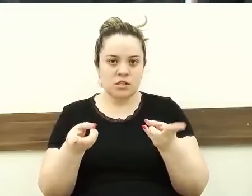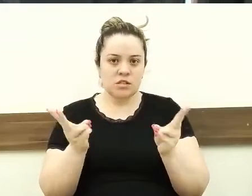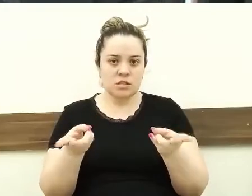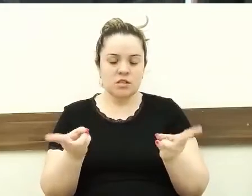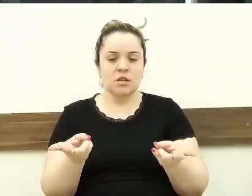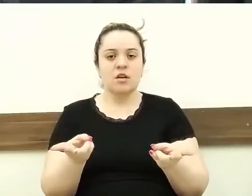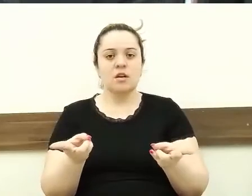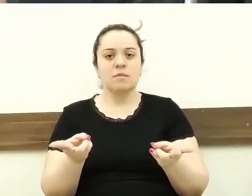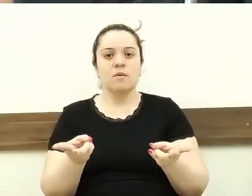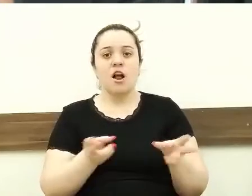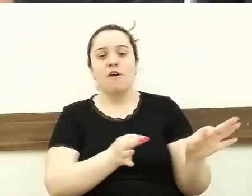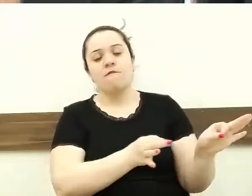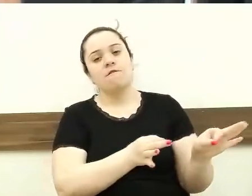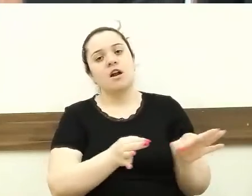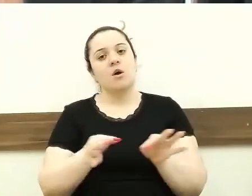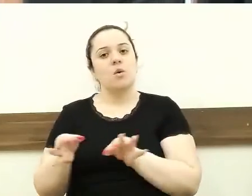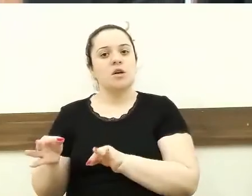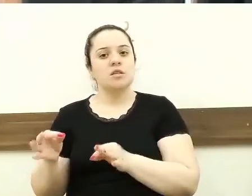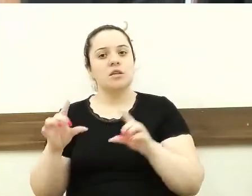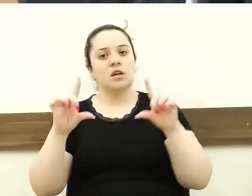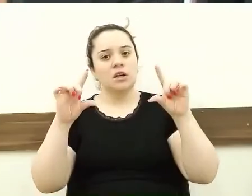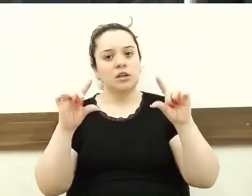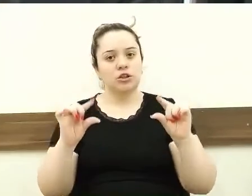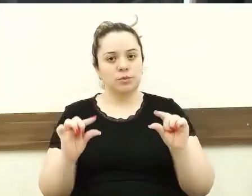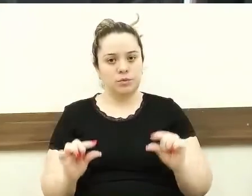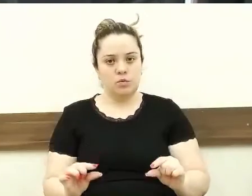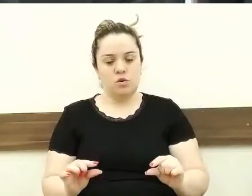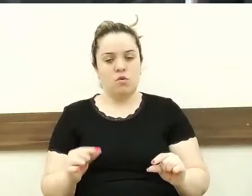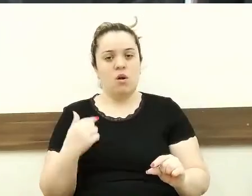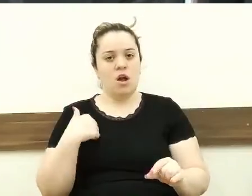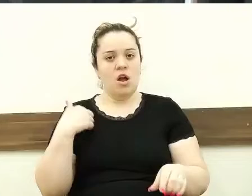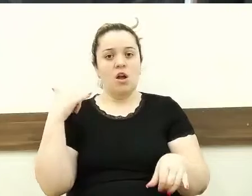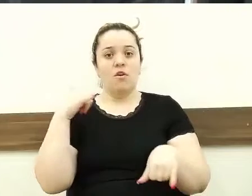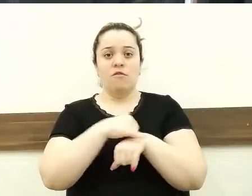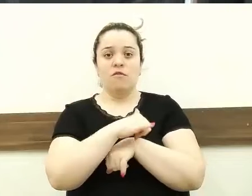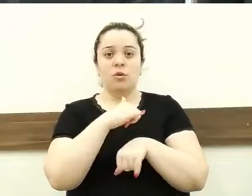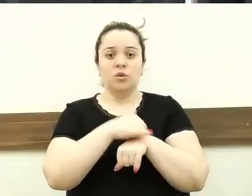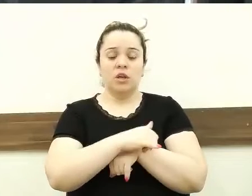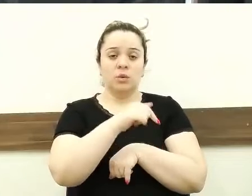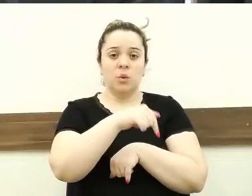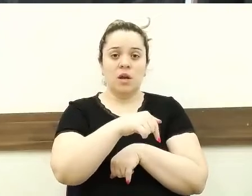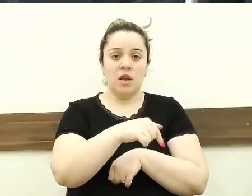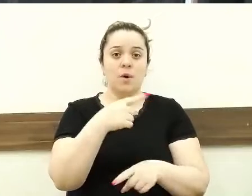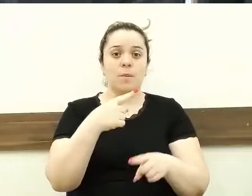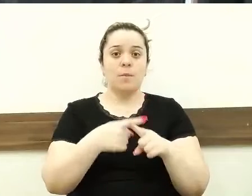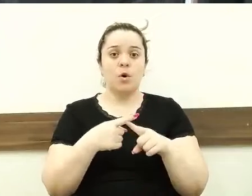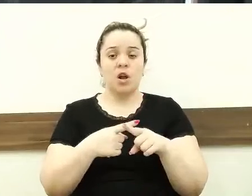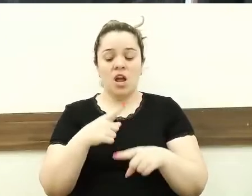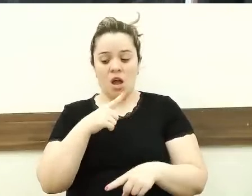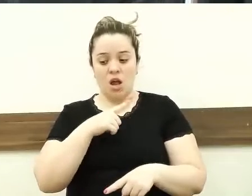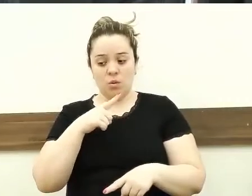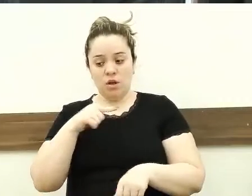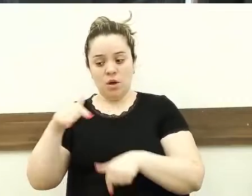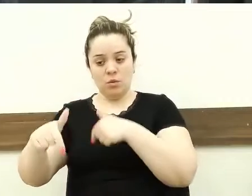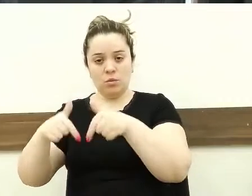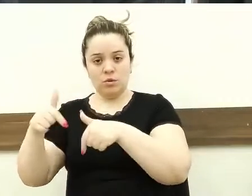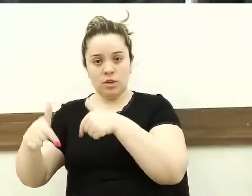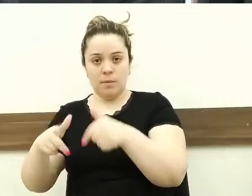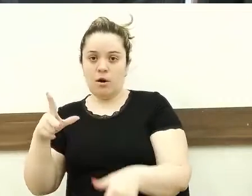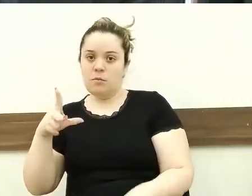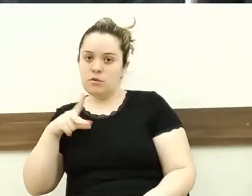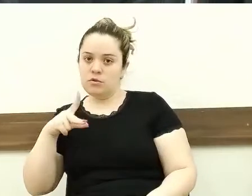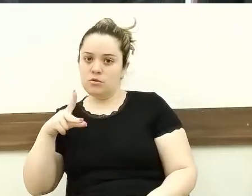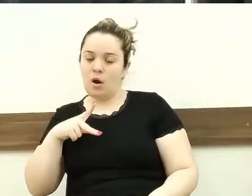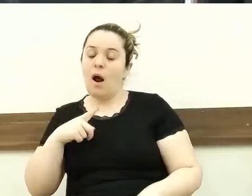diminuiu, estou deixando de vir aqui porque eu tenho as atribuições particulares, mas a vereança